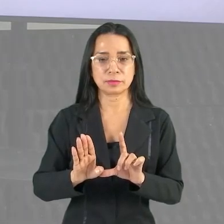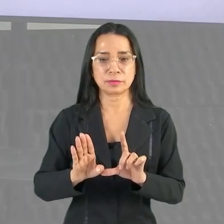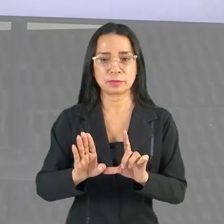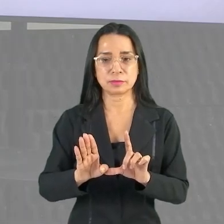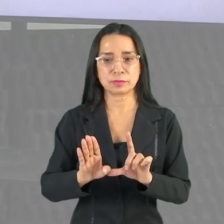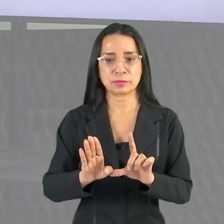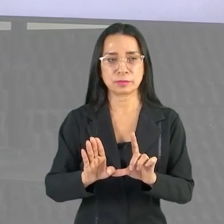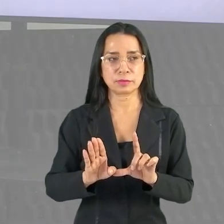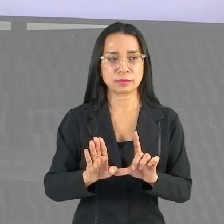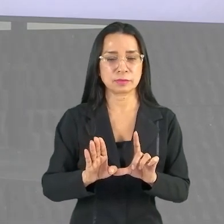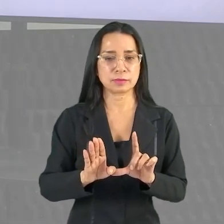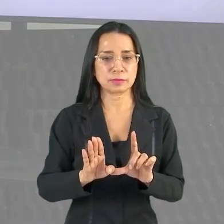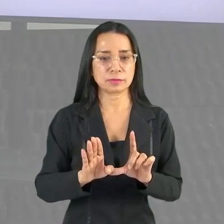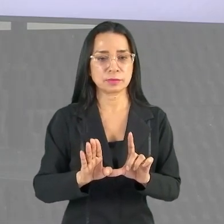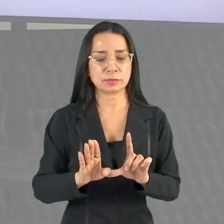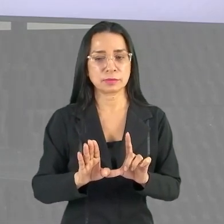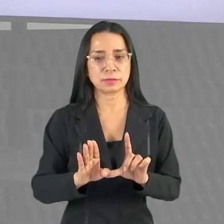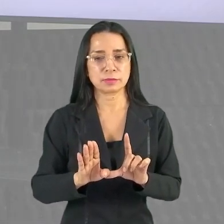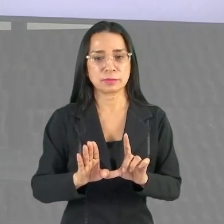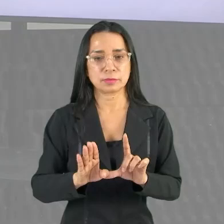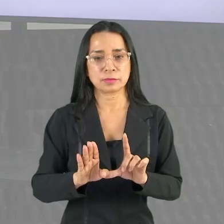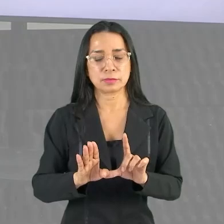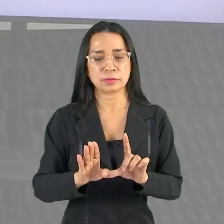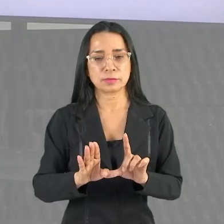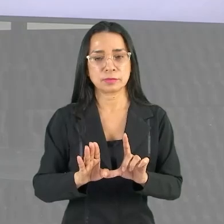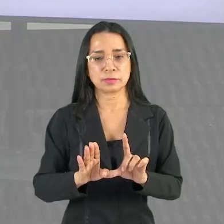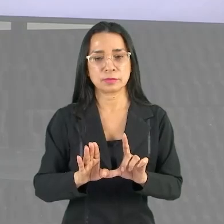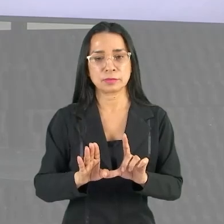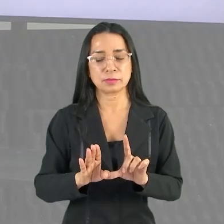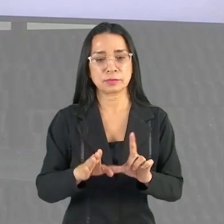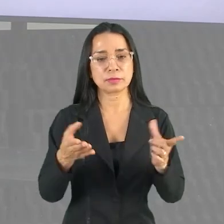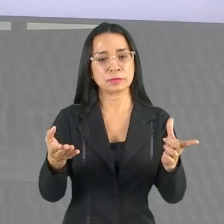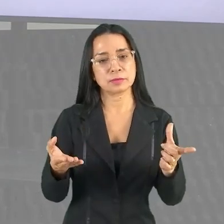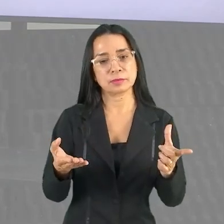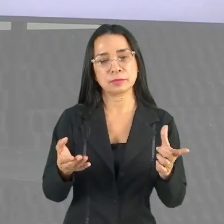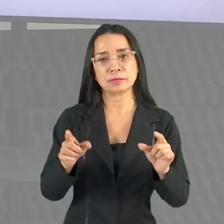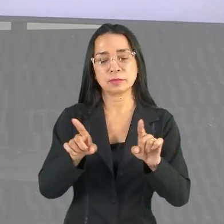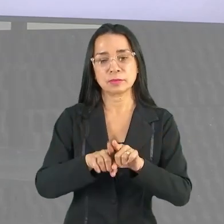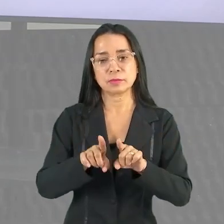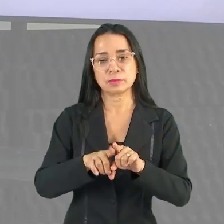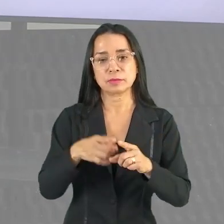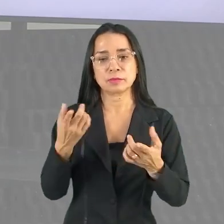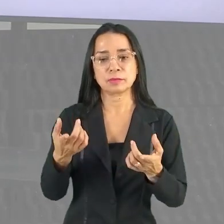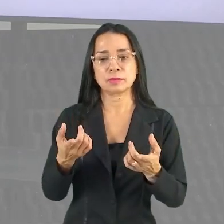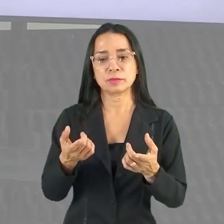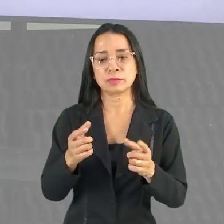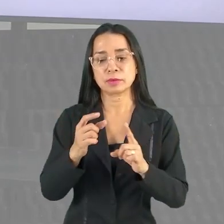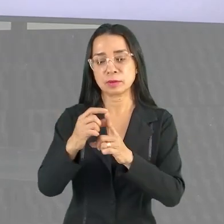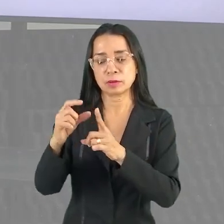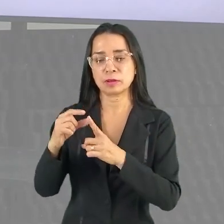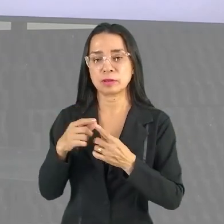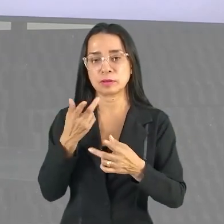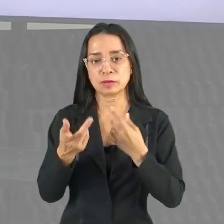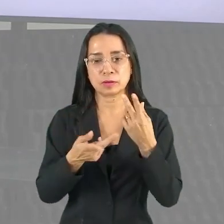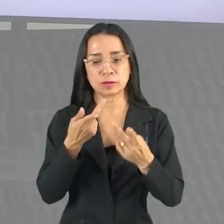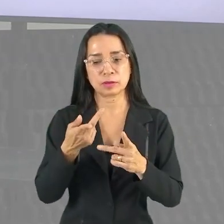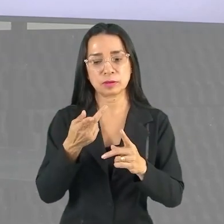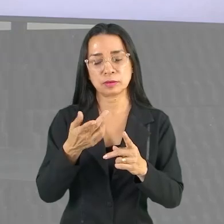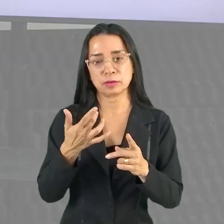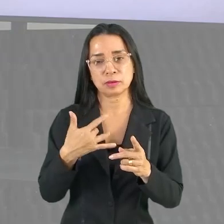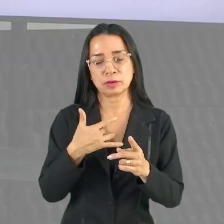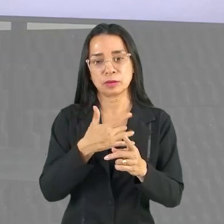Disponibilidade de emprego no mercado de trabalho. Então, lá também, nas poucas palavras, que fala sobre saúde, sociedade, não vem falando sobre